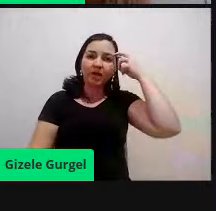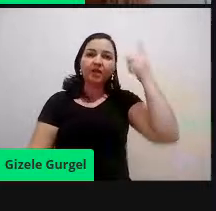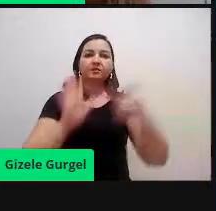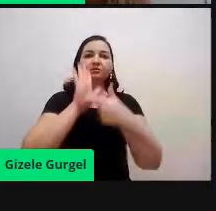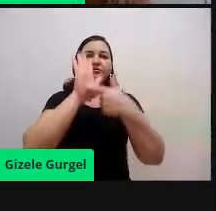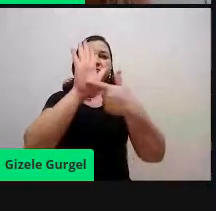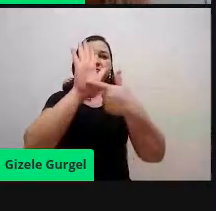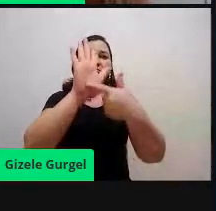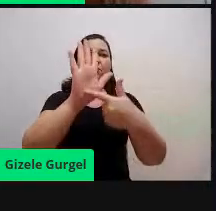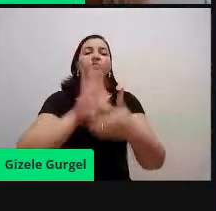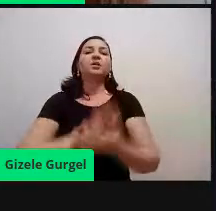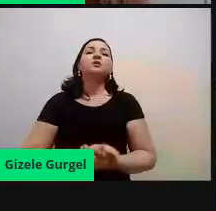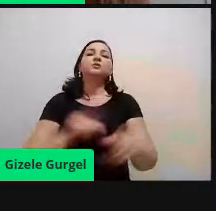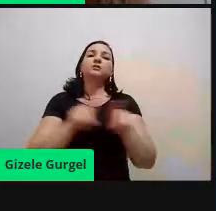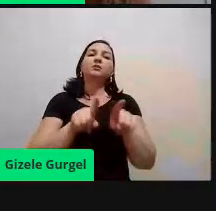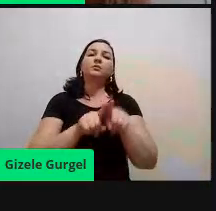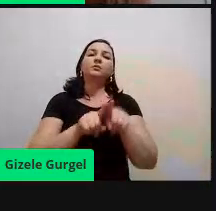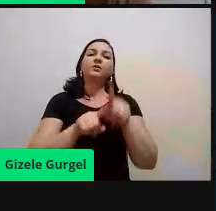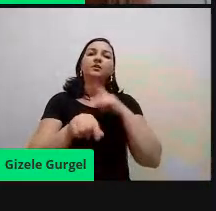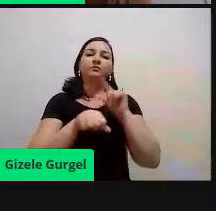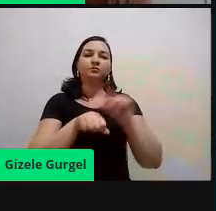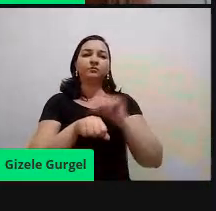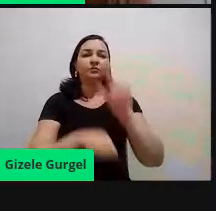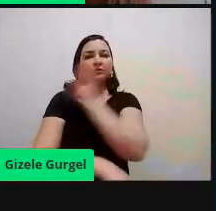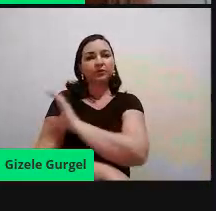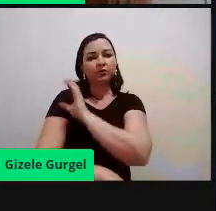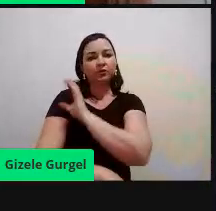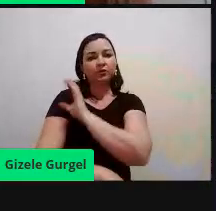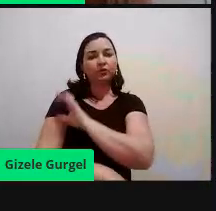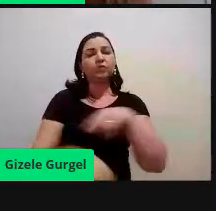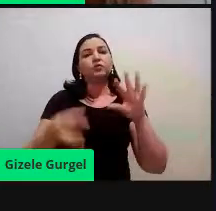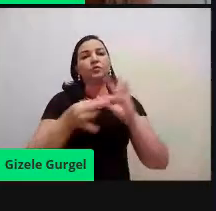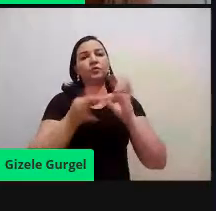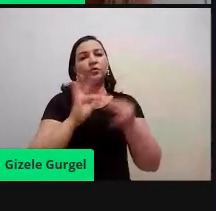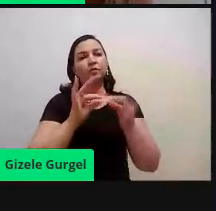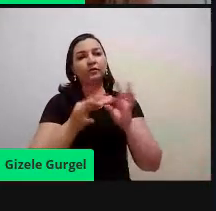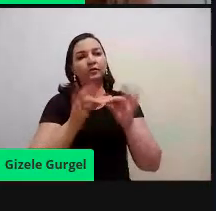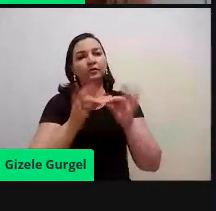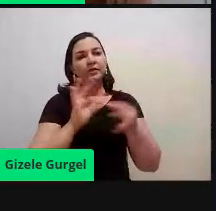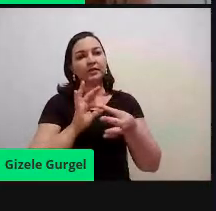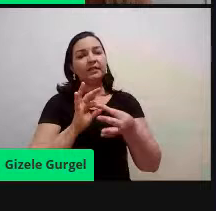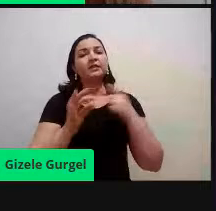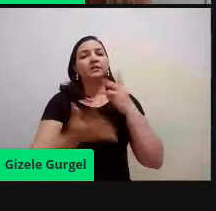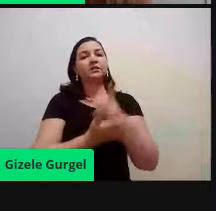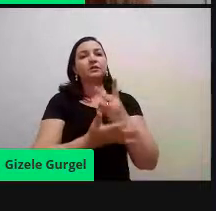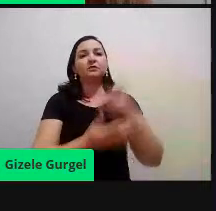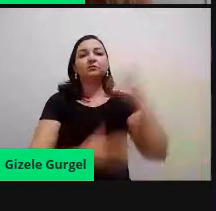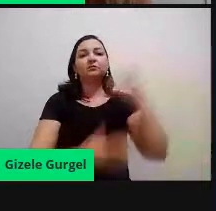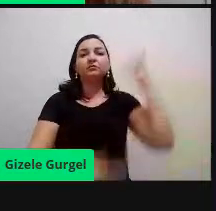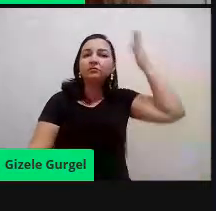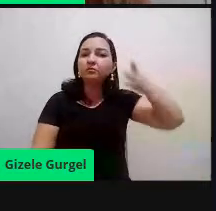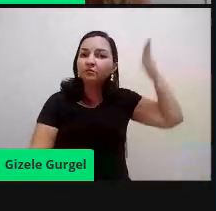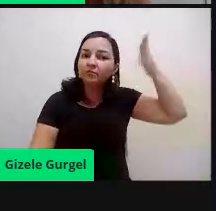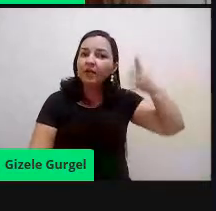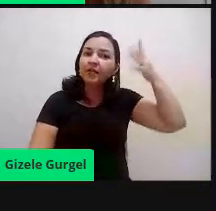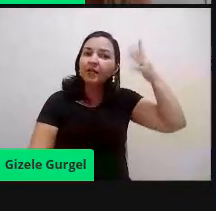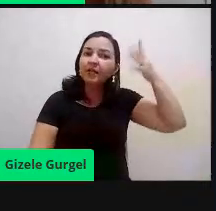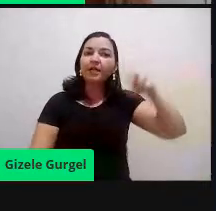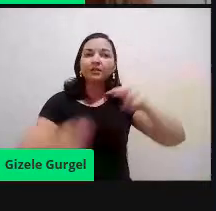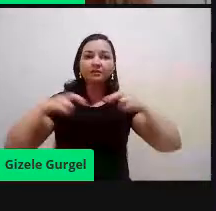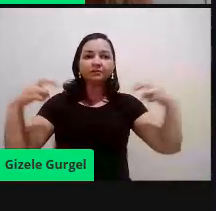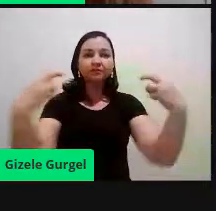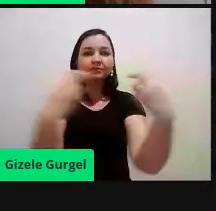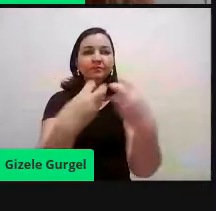minicursos, oficinas. A gente sempre faz palestras, mesas redondas, né? A gente fez